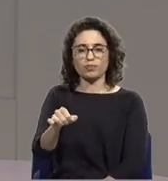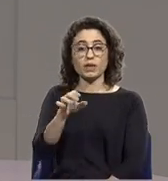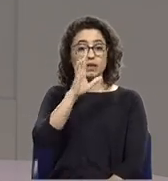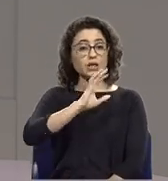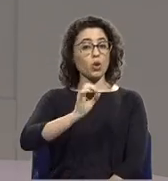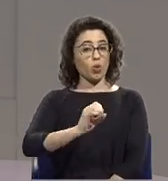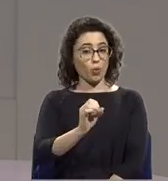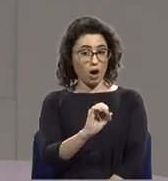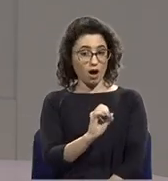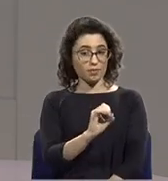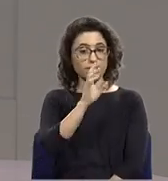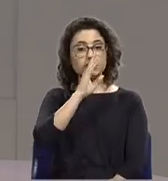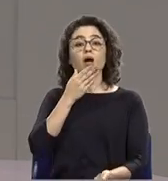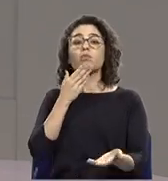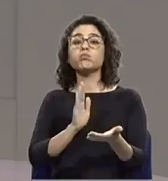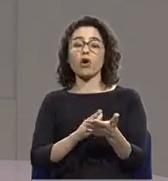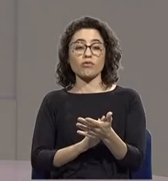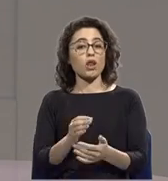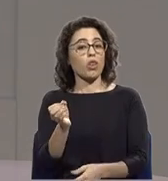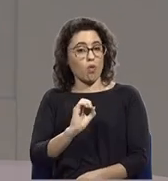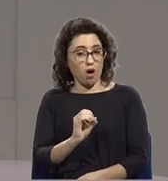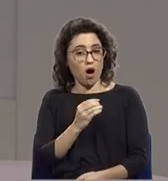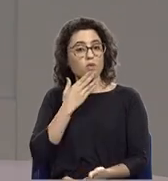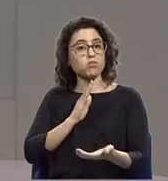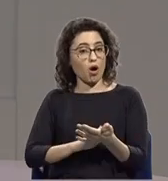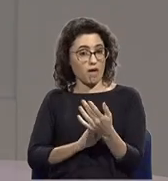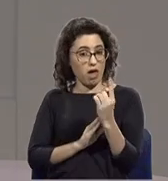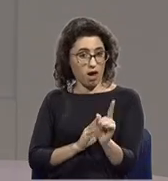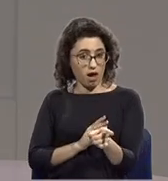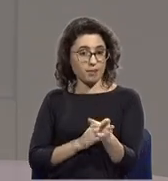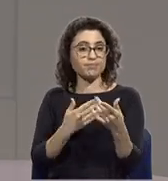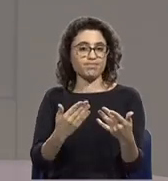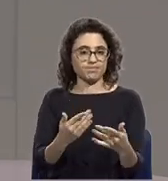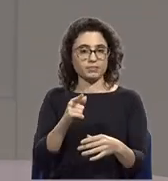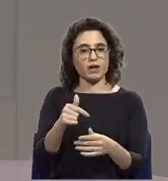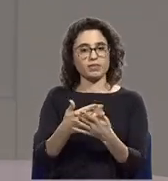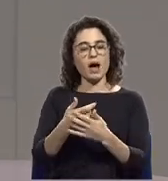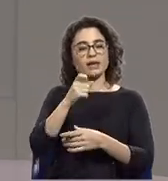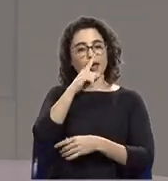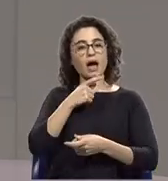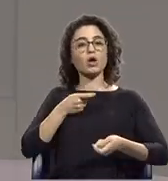e se for provado que não havia, nessa altura o comando é que é responsável.